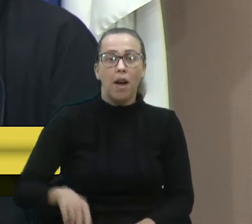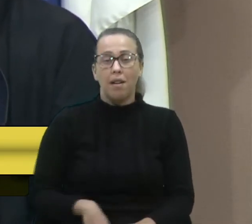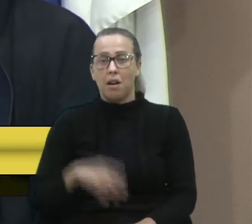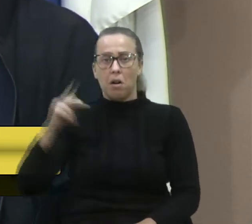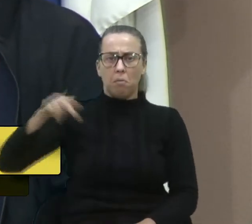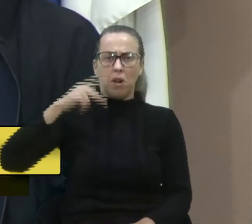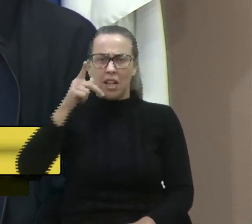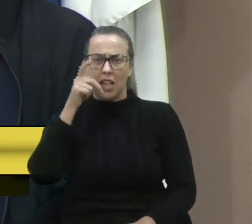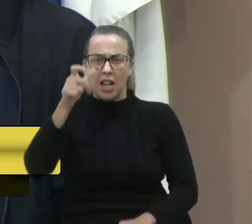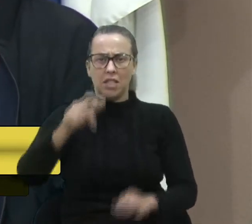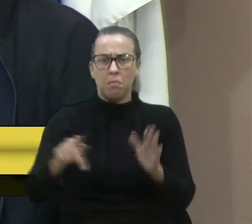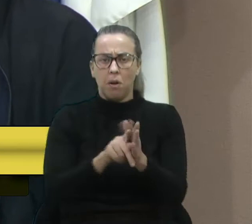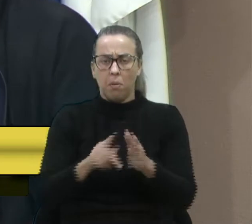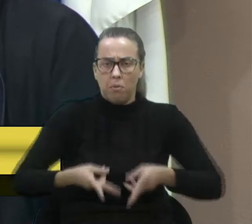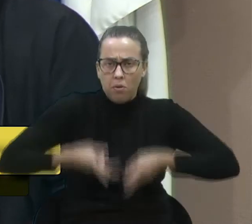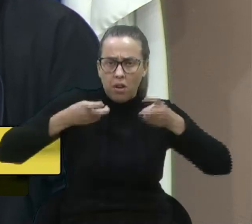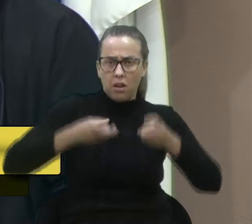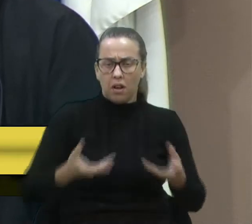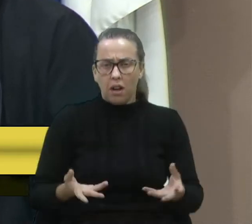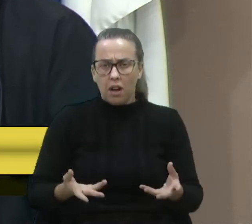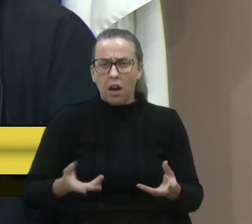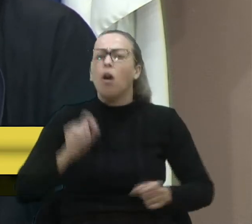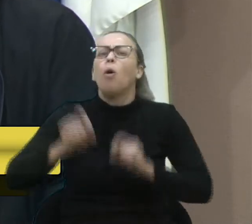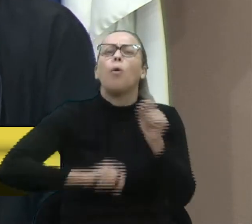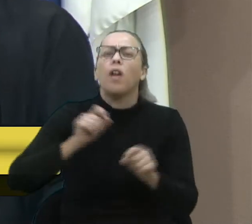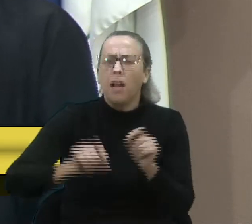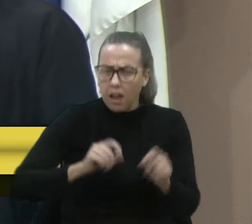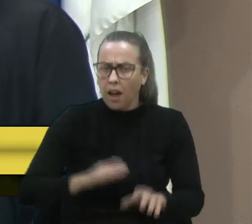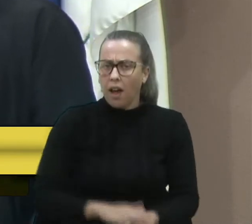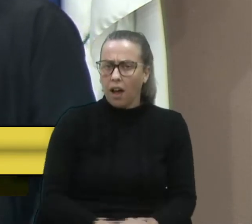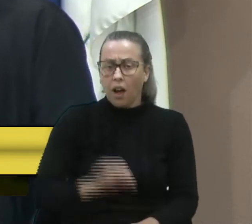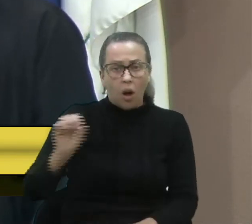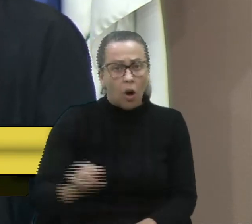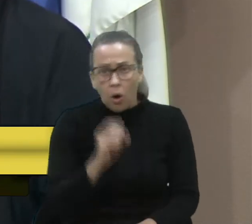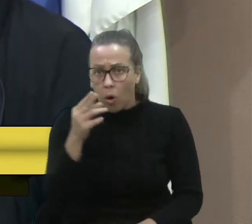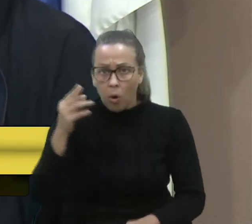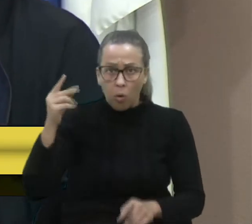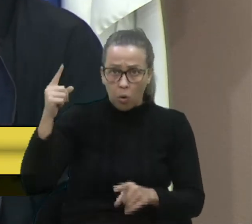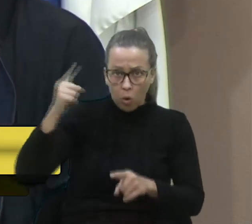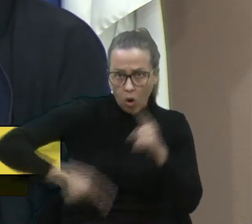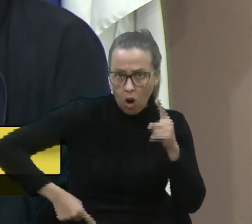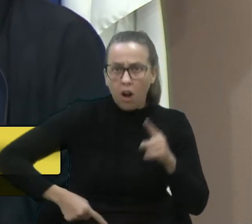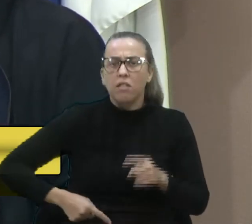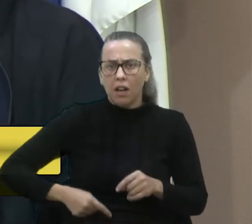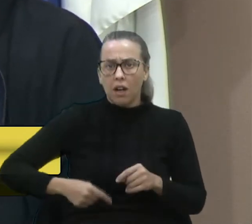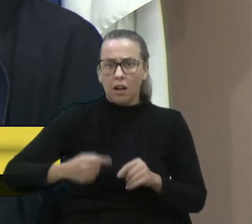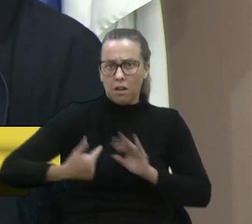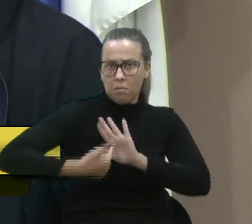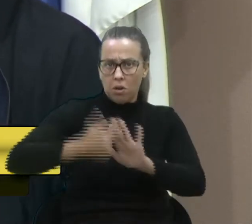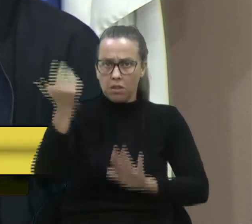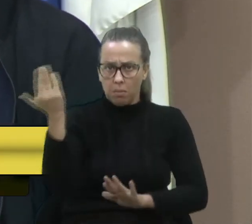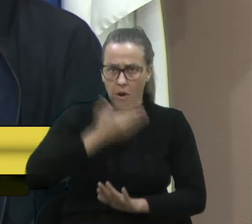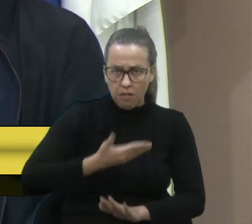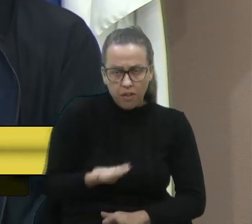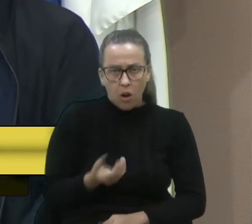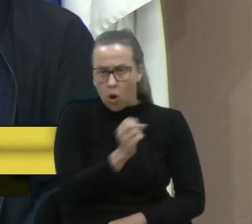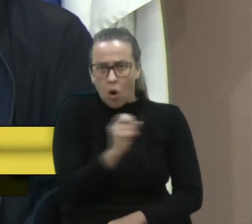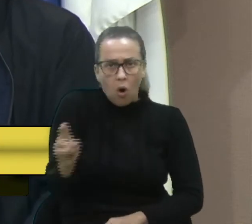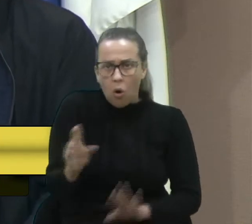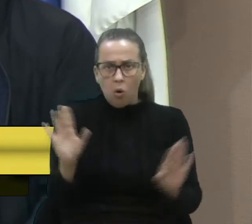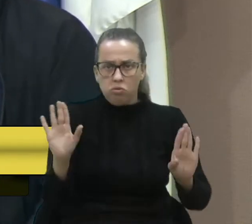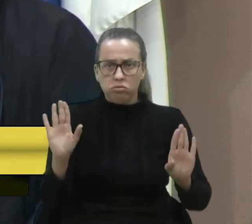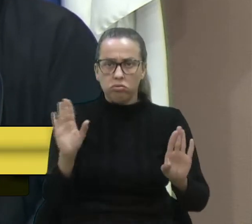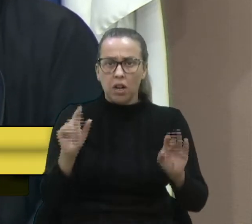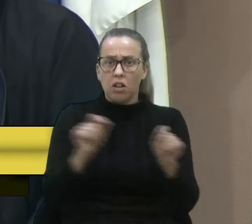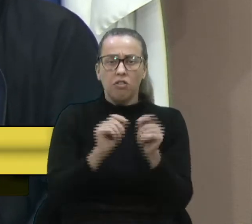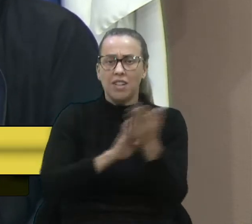aquela moção. Né? Então, ou a gente corta na carne para dar o exemplo, ou a gente não vota, ou